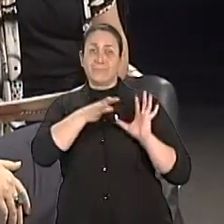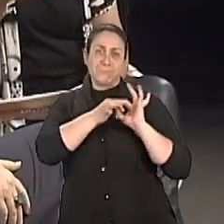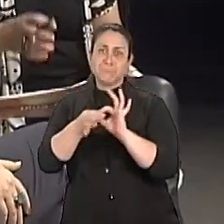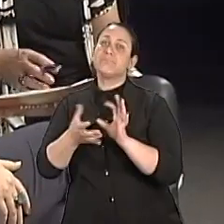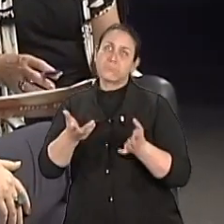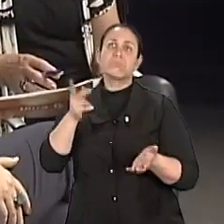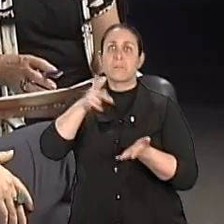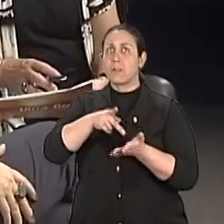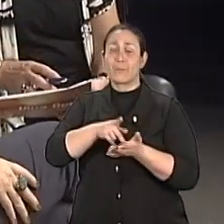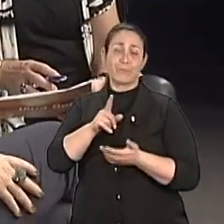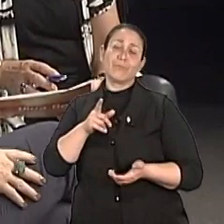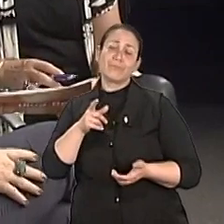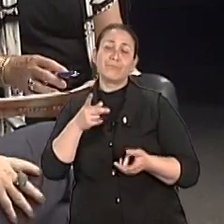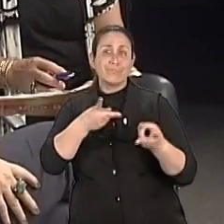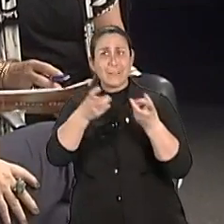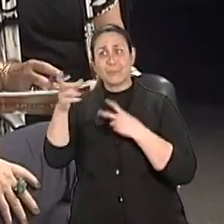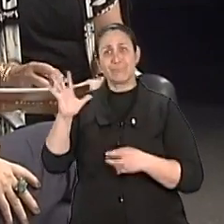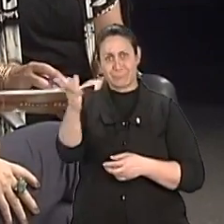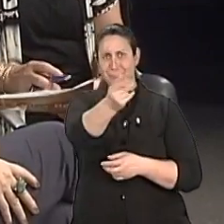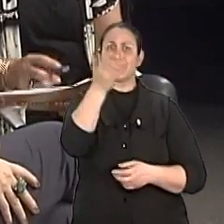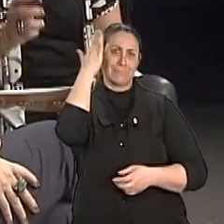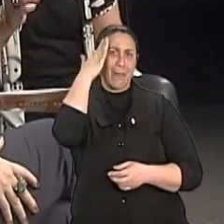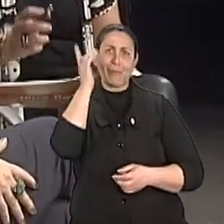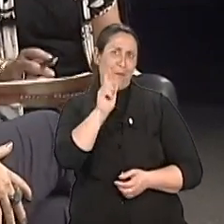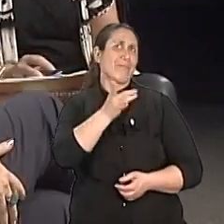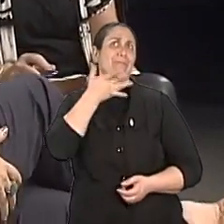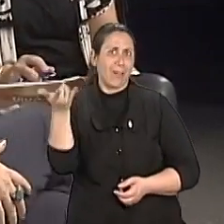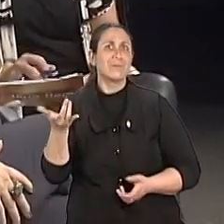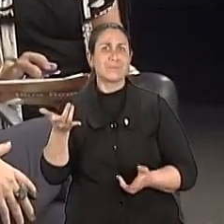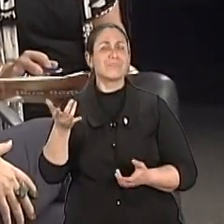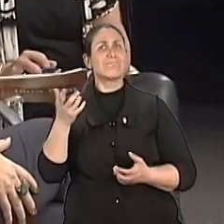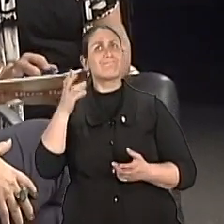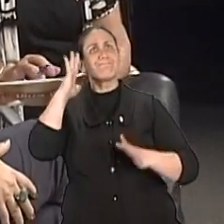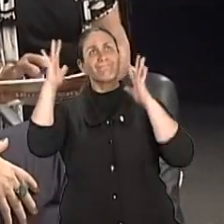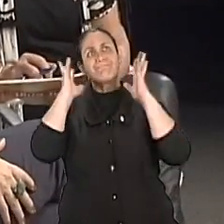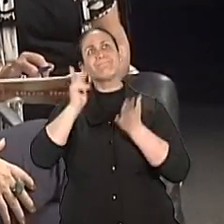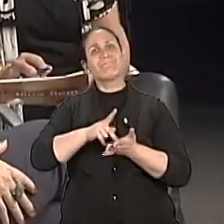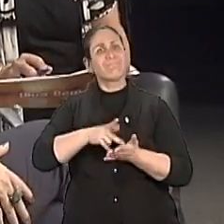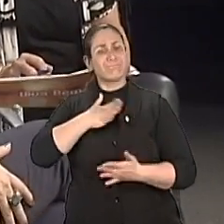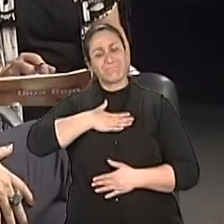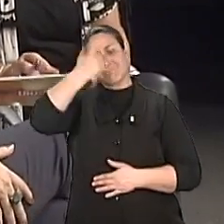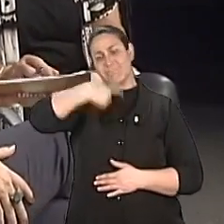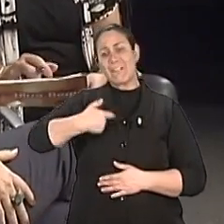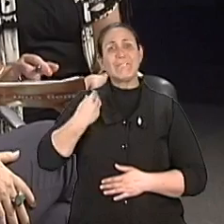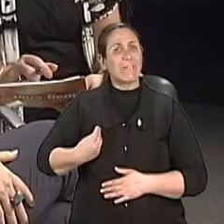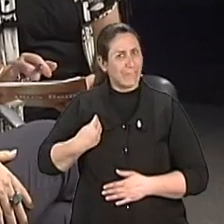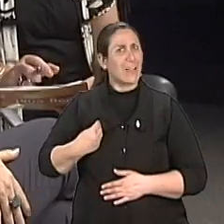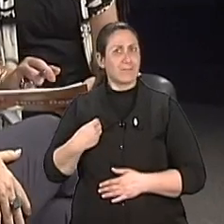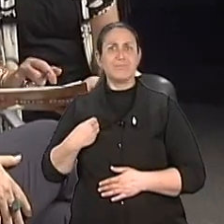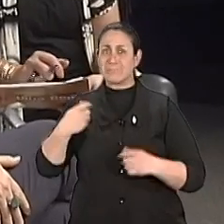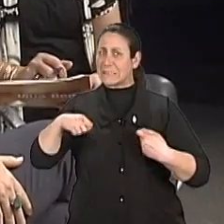fácil. Vocês estão concordando comigo? Estão em casa, né? Nós descobrimos também, vocês também já descobriram. Viver não é fácil, isso é para